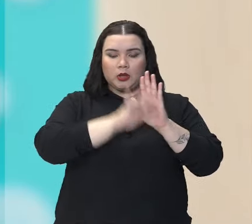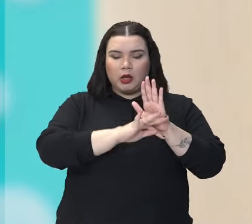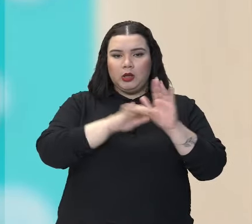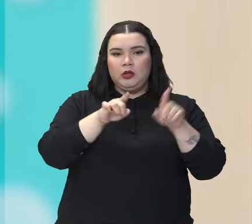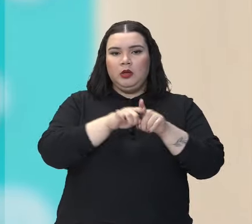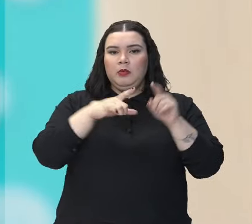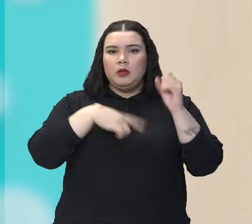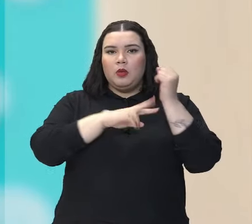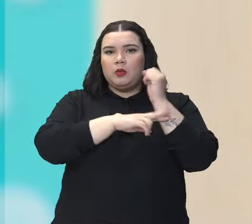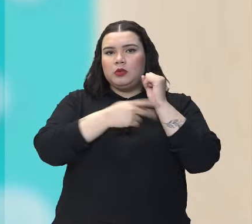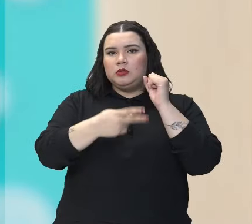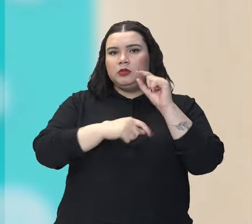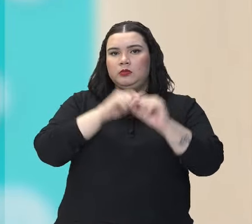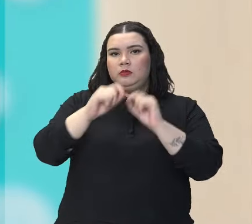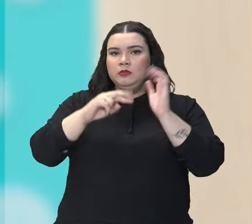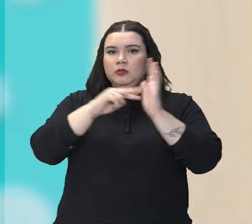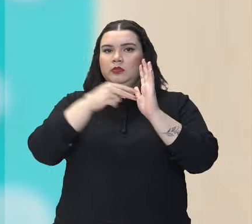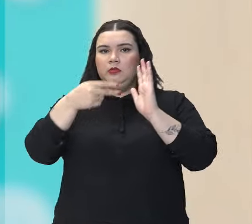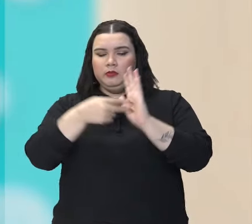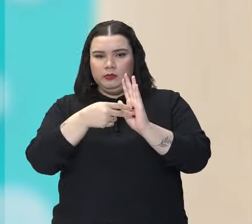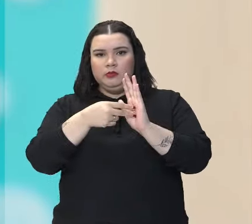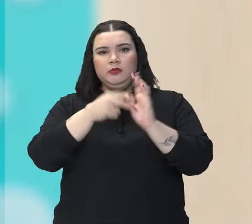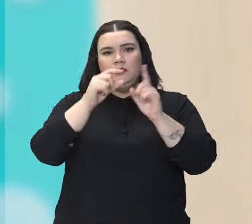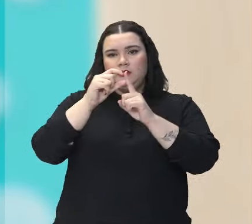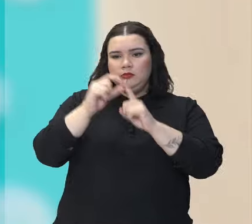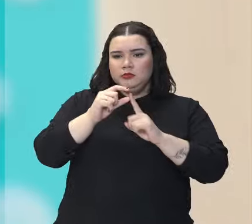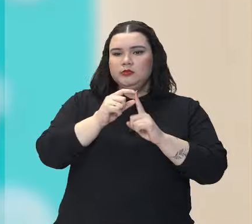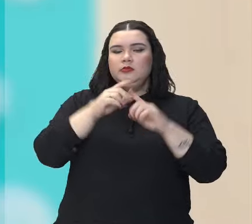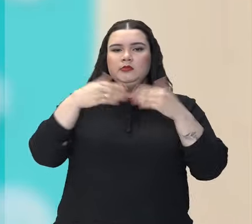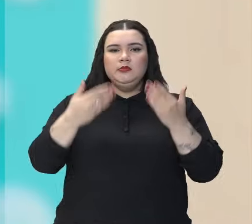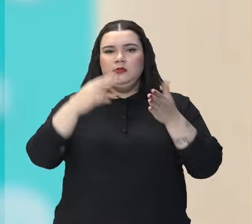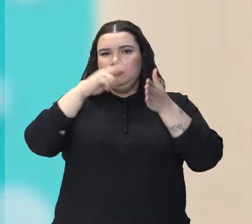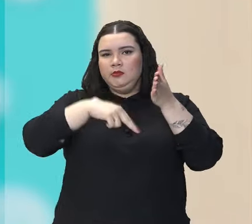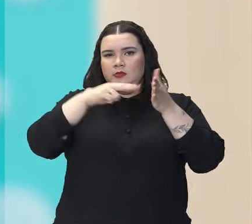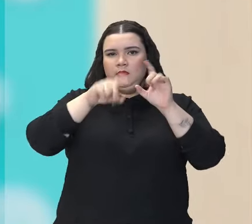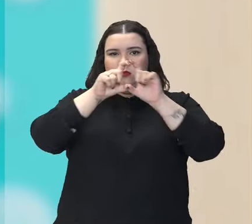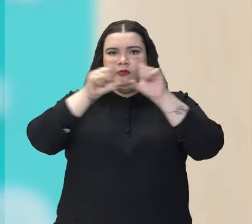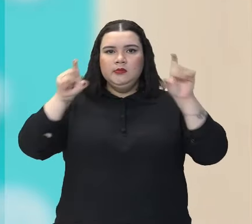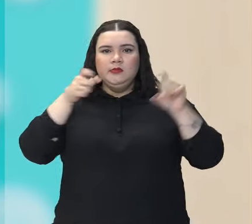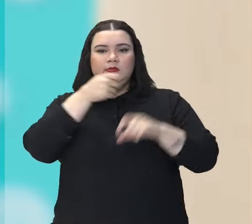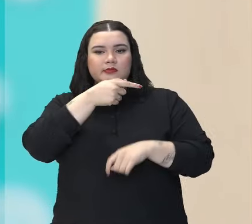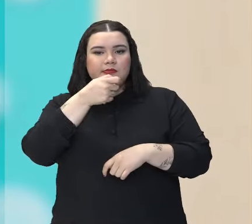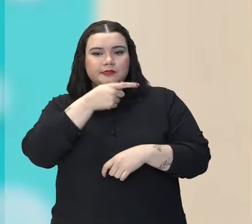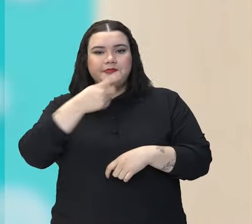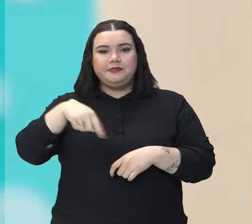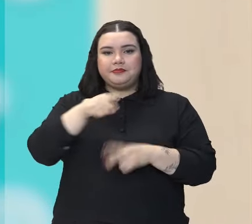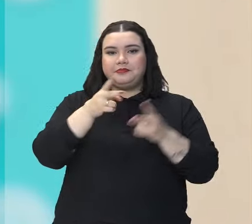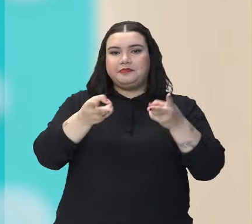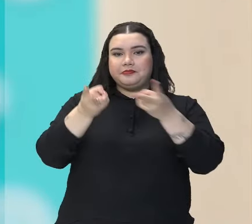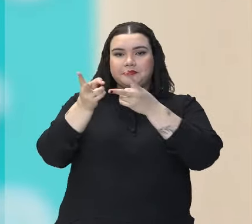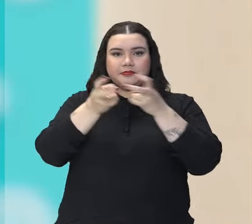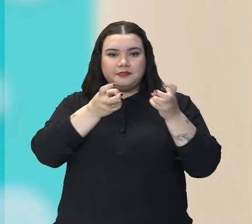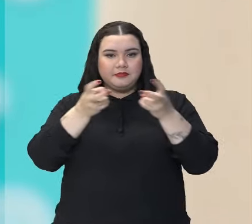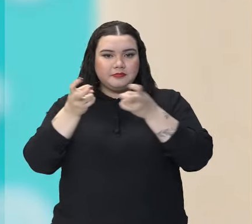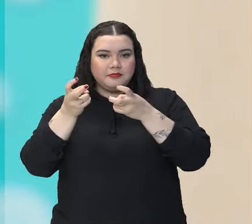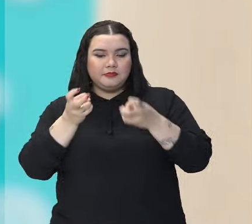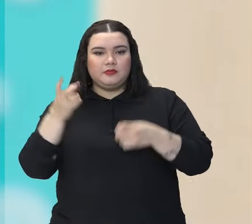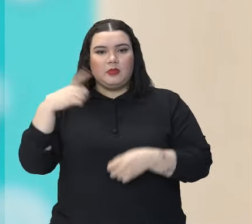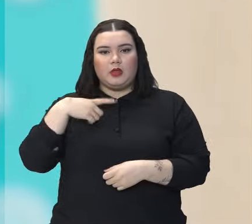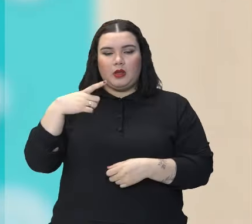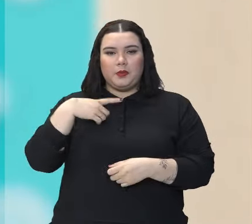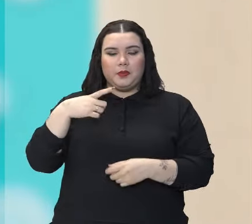consequentemente, os sentidos. A gente vai fazer a leitura de um quadrinho, observem a reação, observem